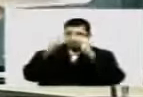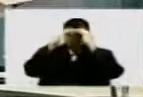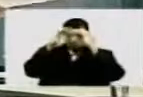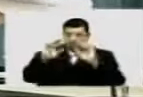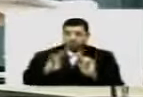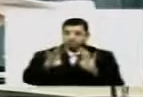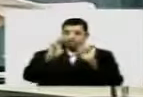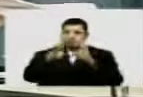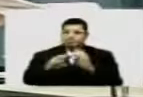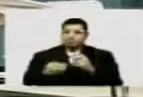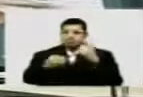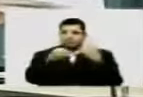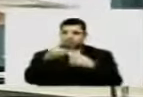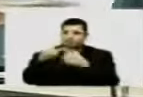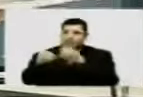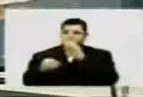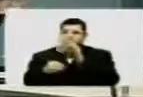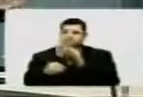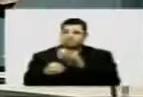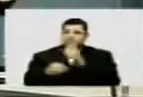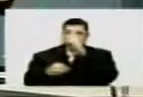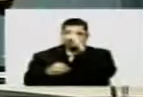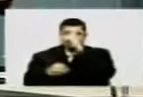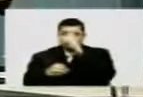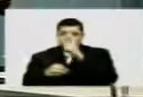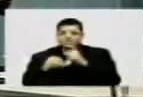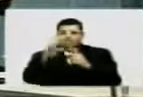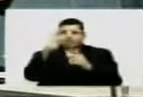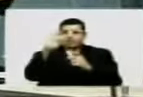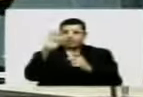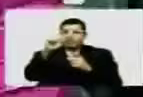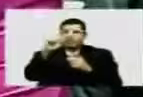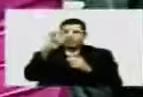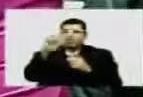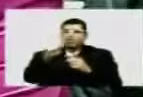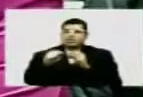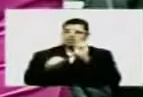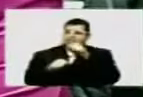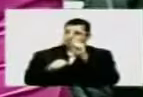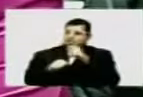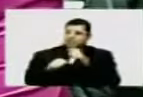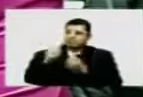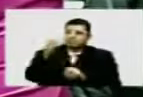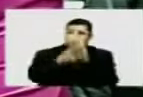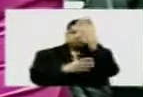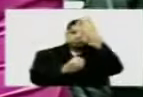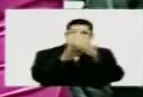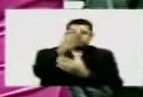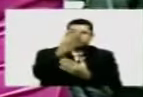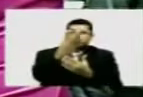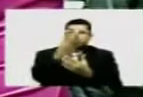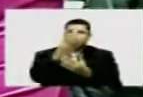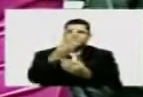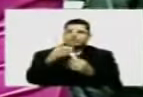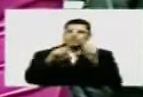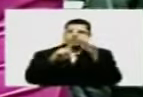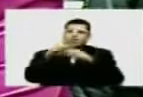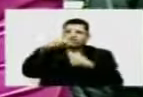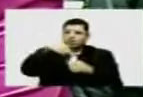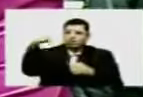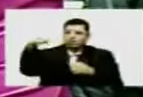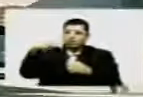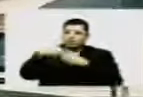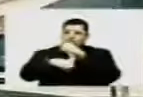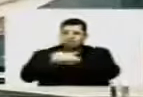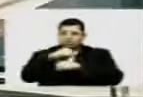atenção especializada no interior, que o hospital de Tabatinga, seria inaugurado em novembro